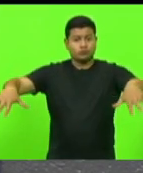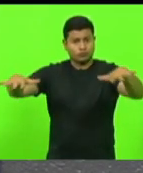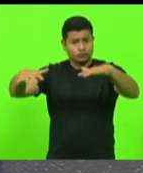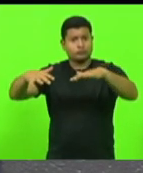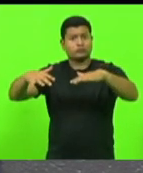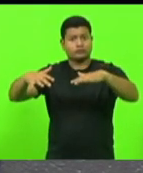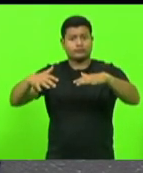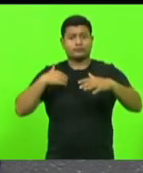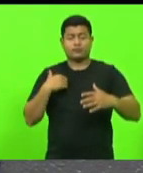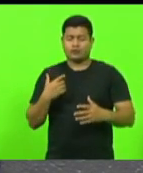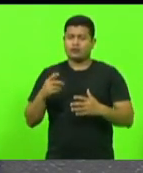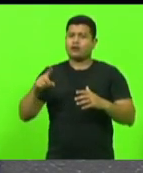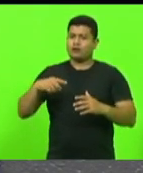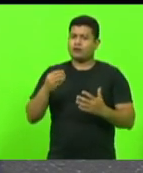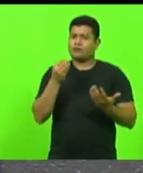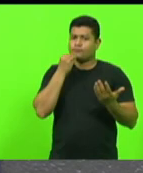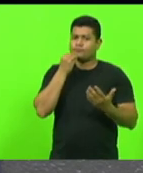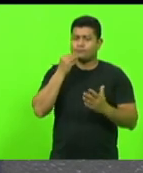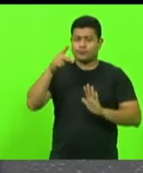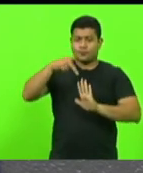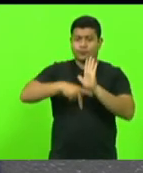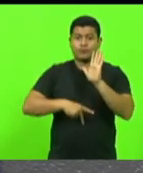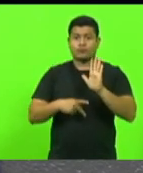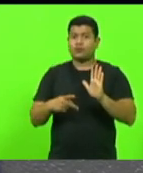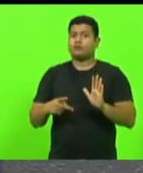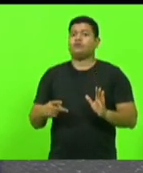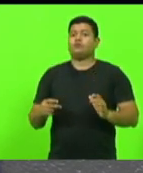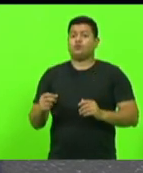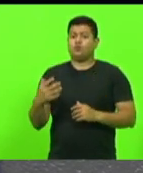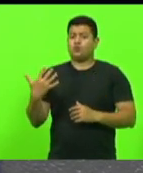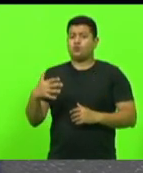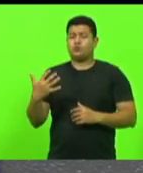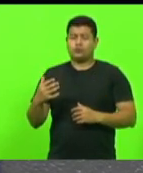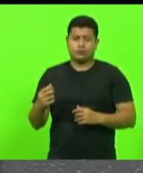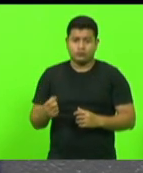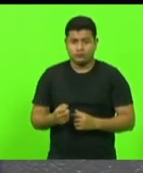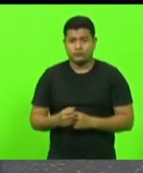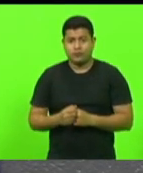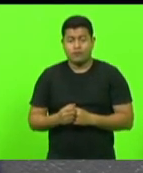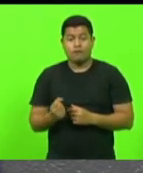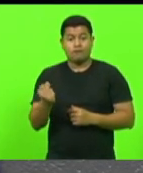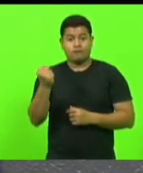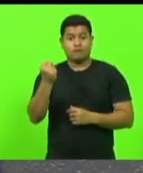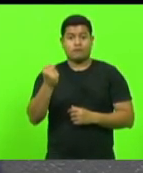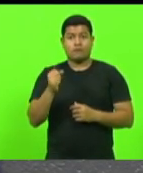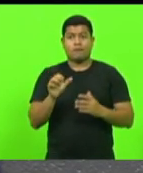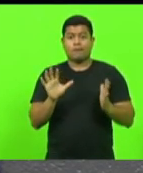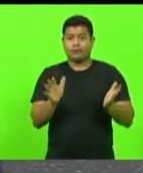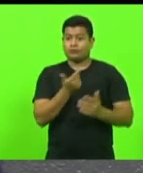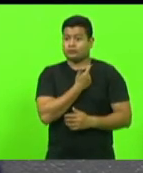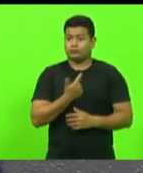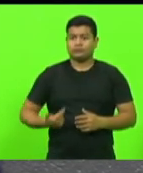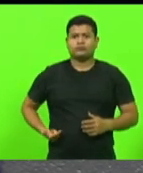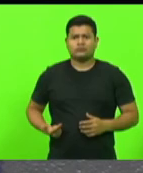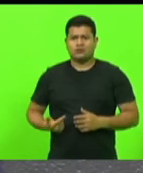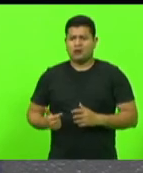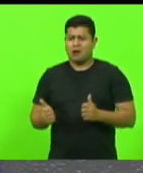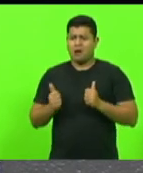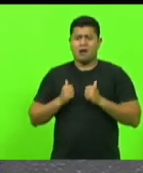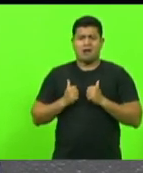extremamente ousado, mas certamente que o governo não se furtará, assim como tem